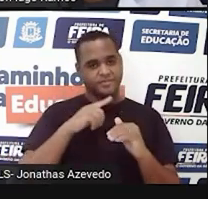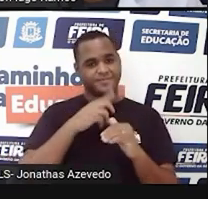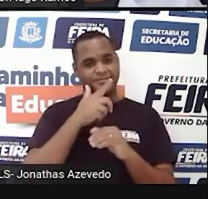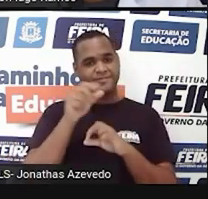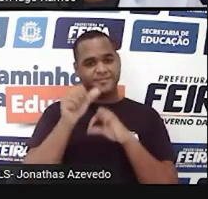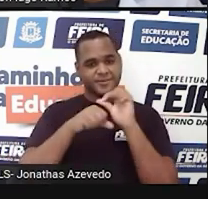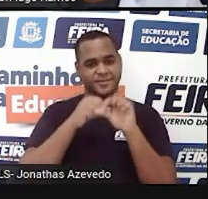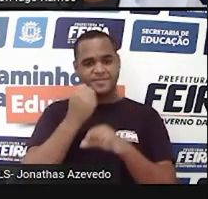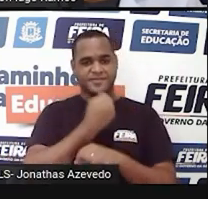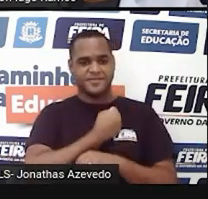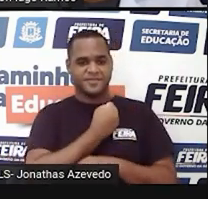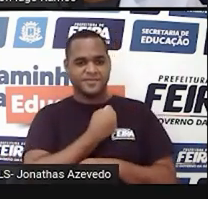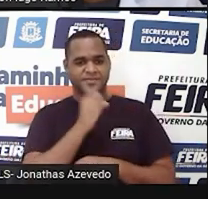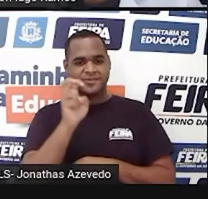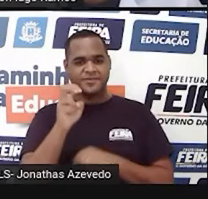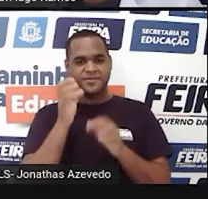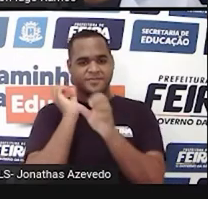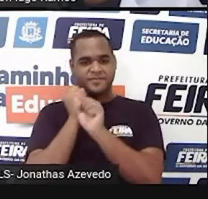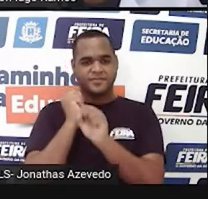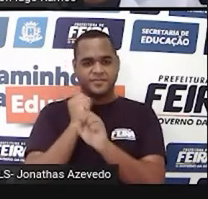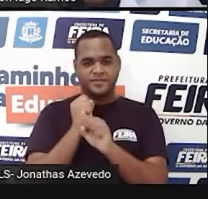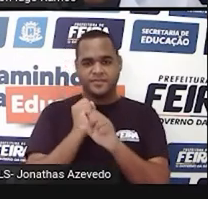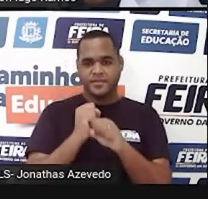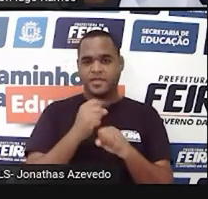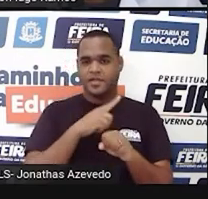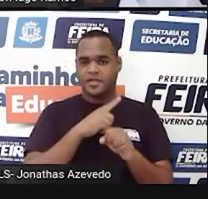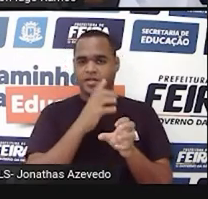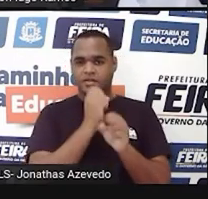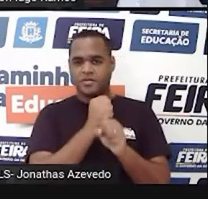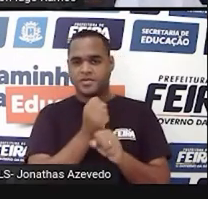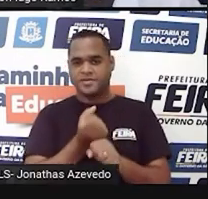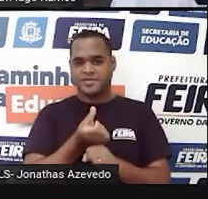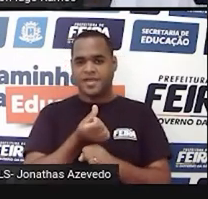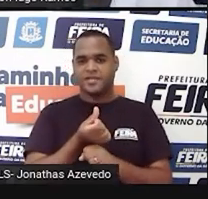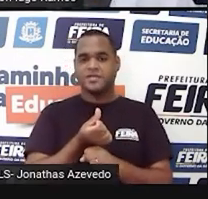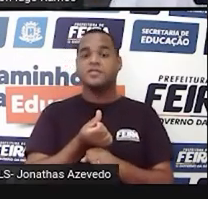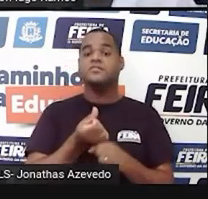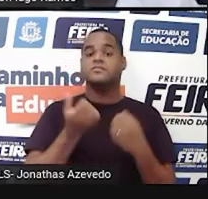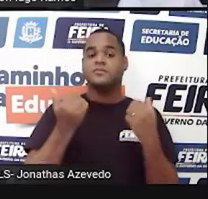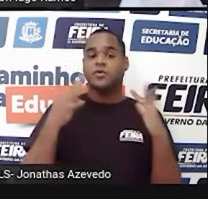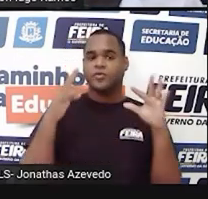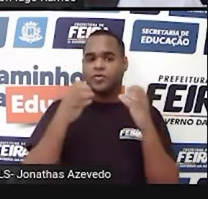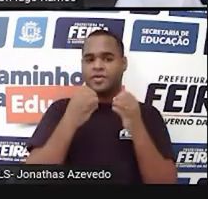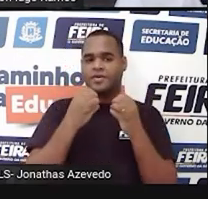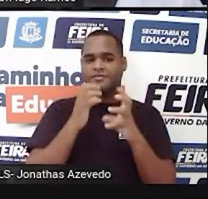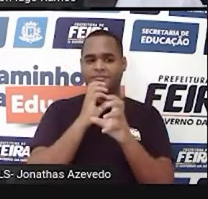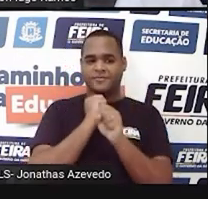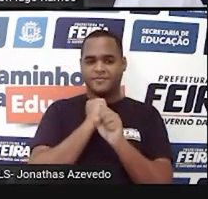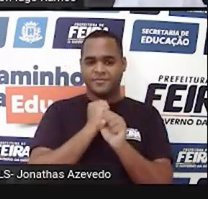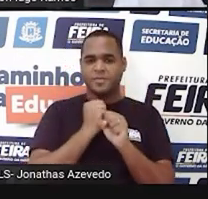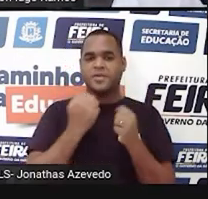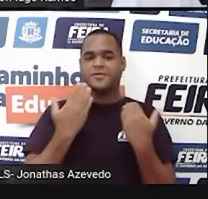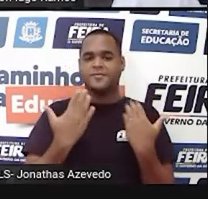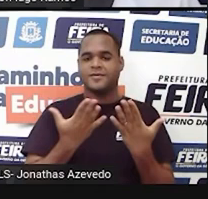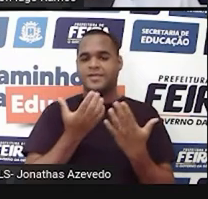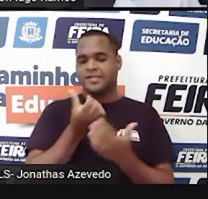o algarismo 5, que vai somar com esse 1, que vai dar 6. Então, o total dessa continha, é